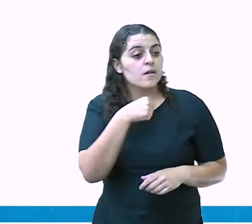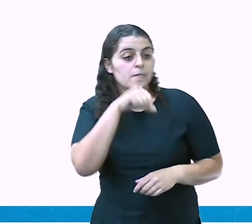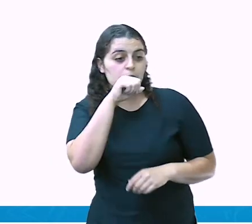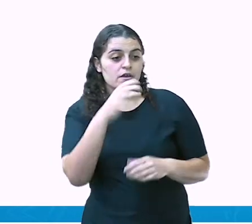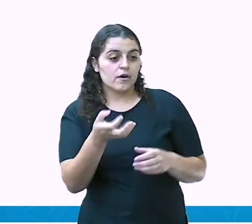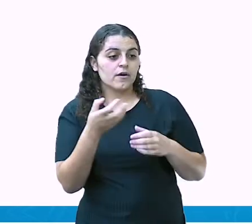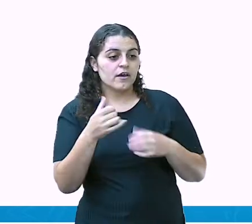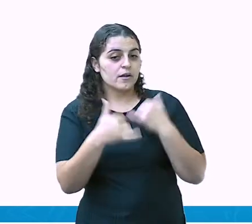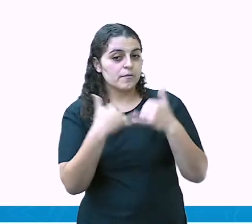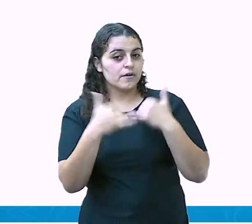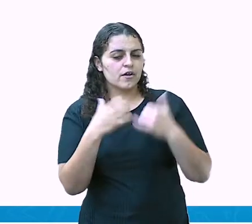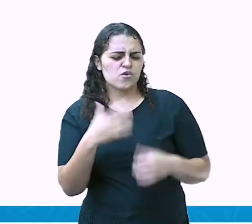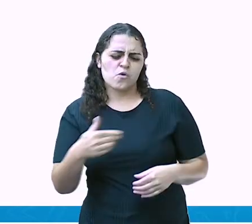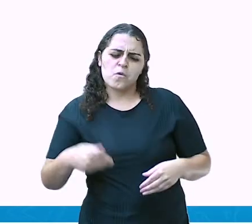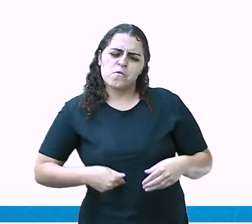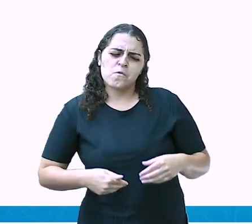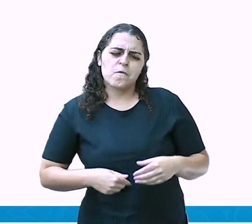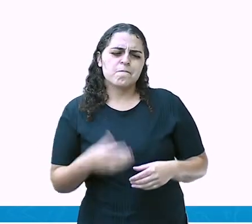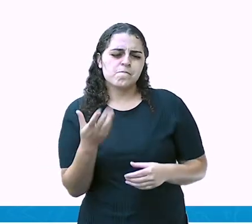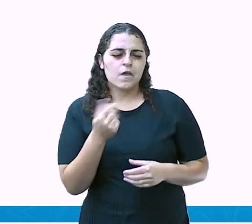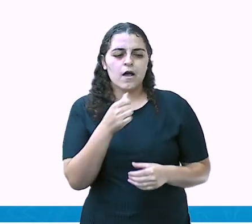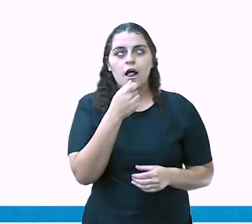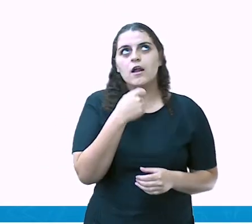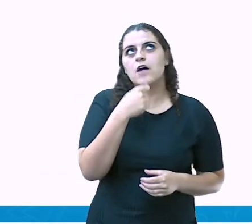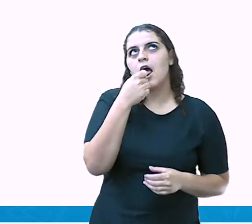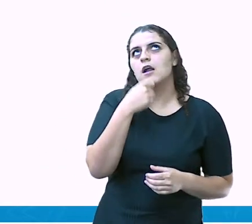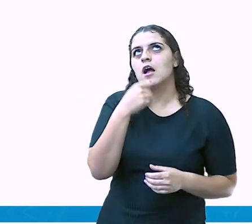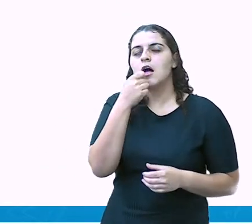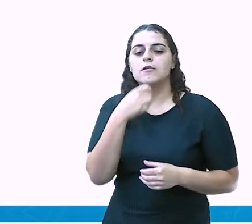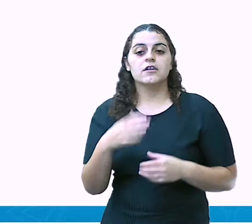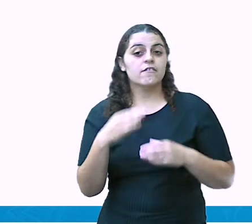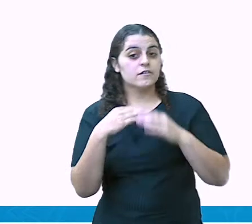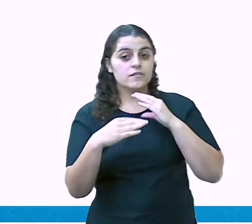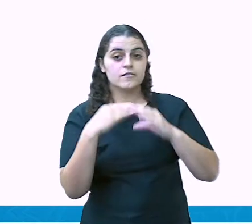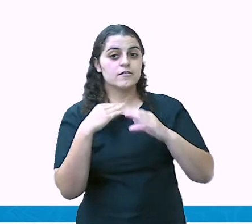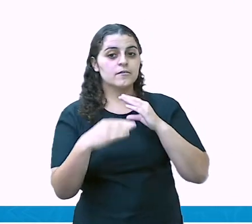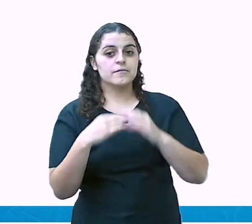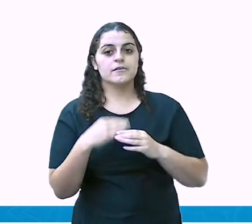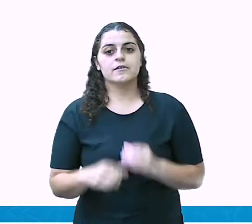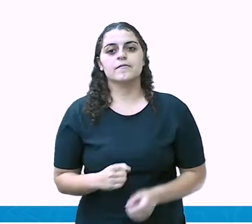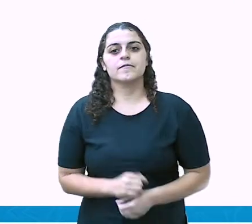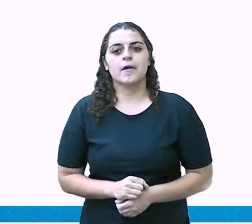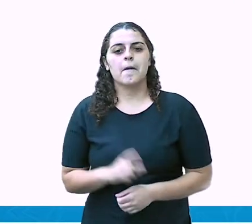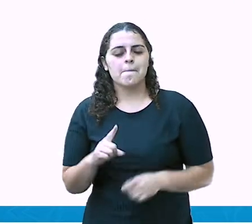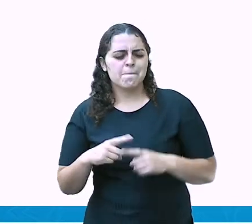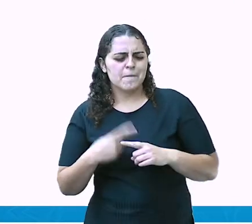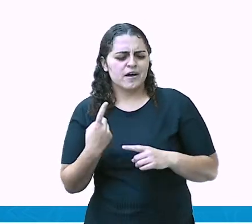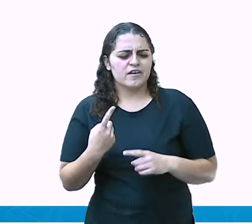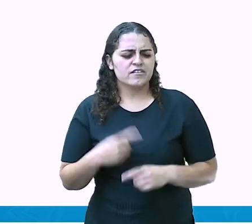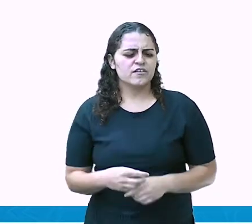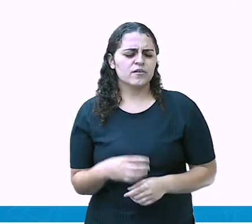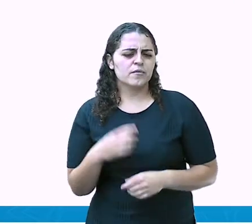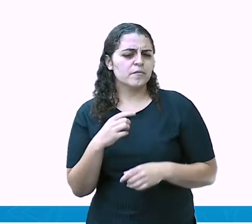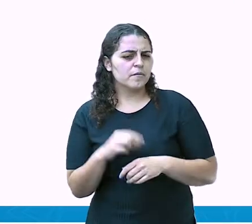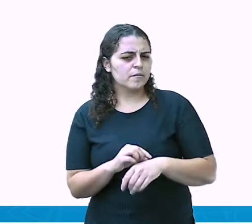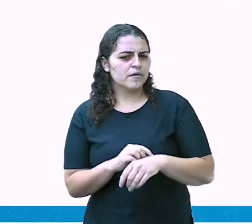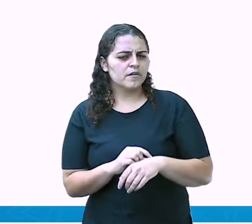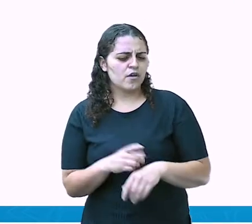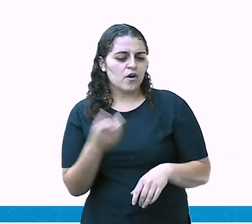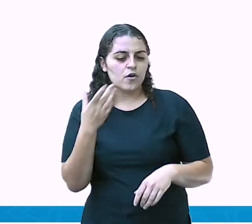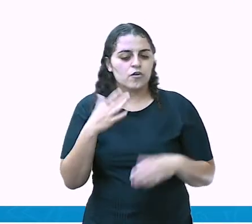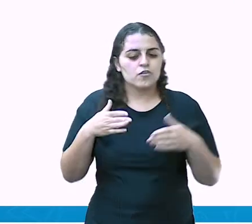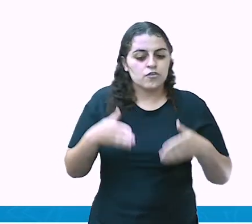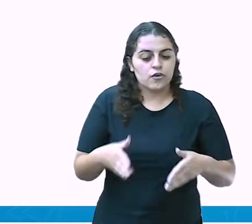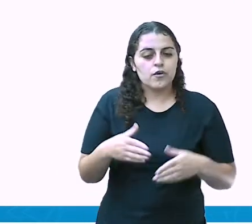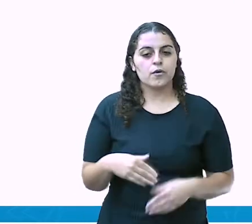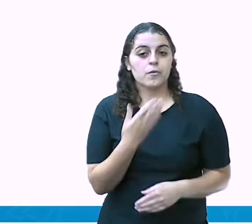aquele brinquedo. Eu estou com fome, me dá um sorvete. Ela vai comunicar normalmente. Mas em algum momento, apareceu um amigo ali da